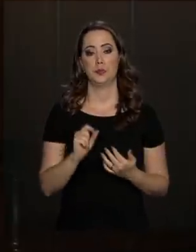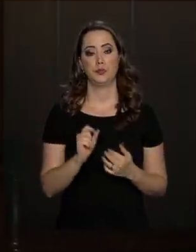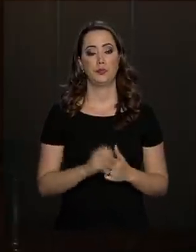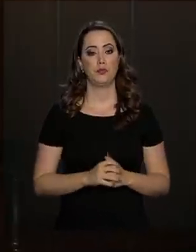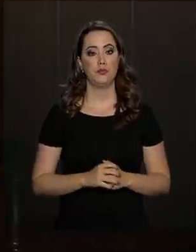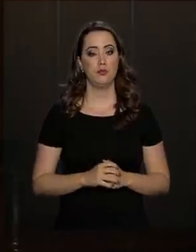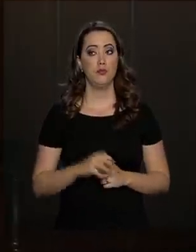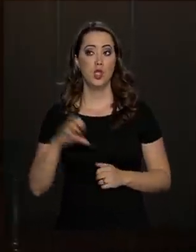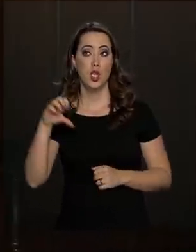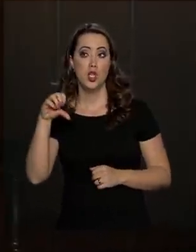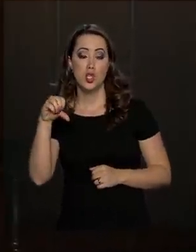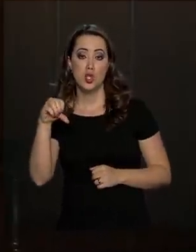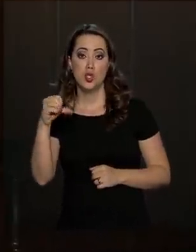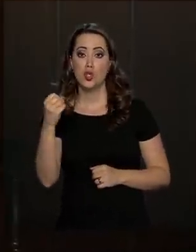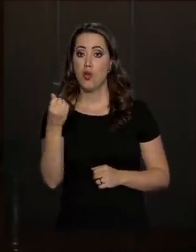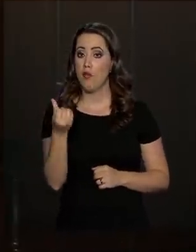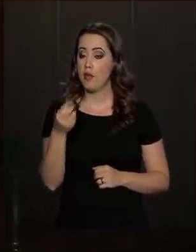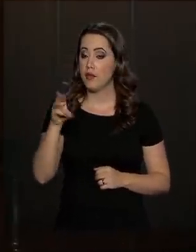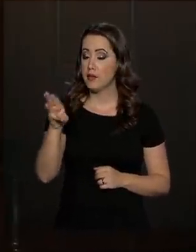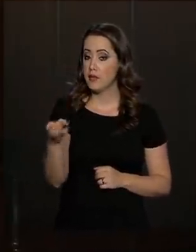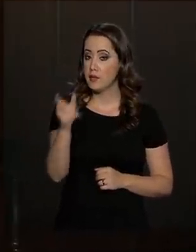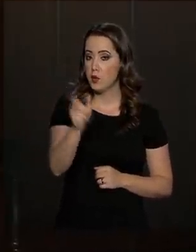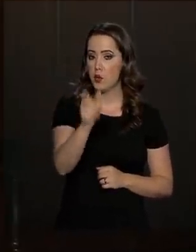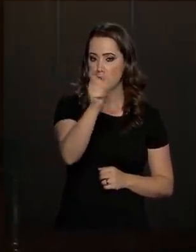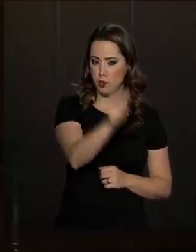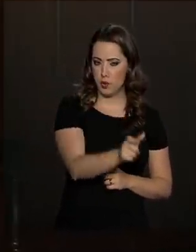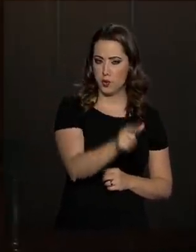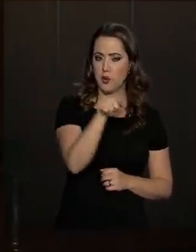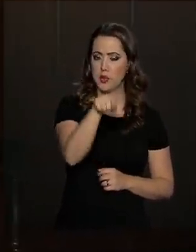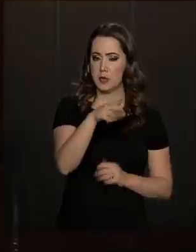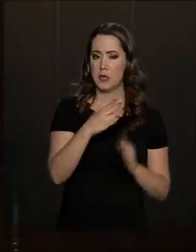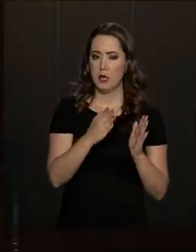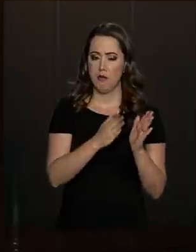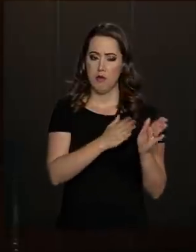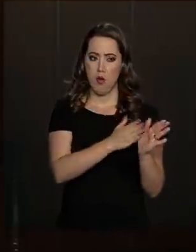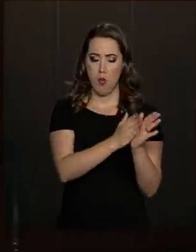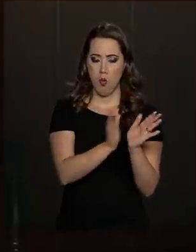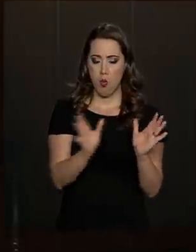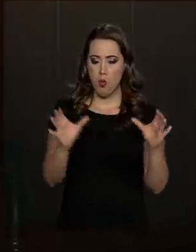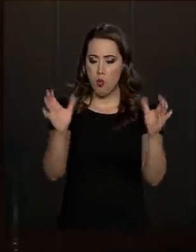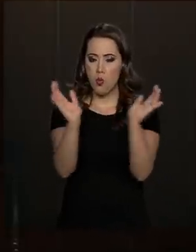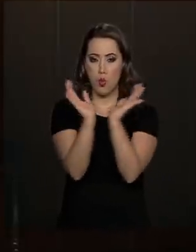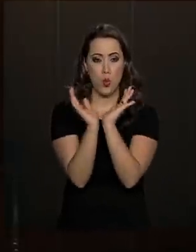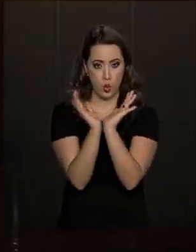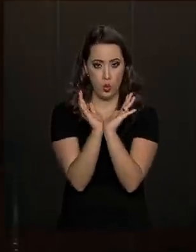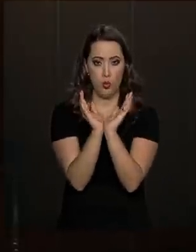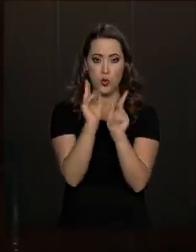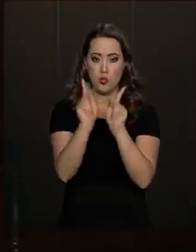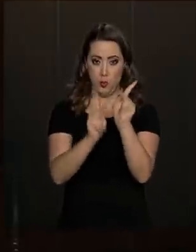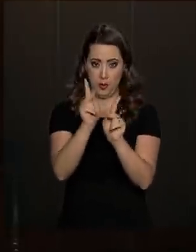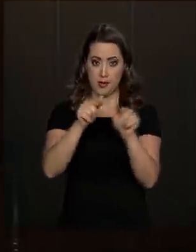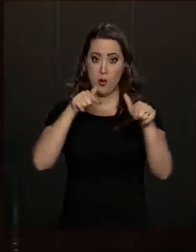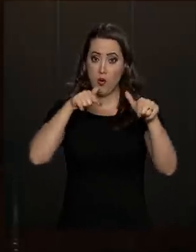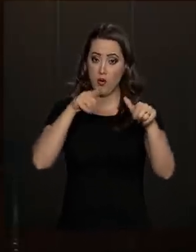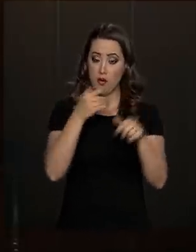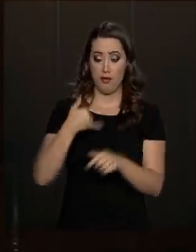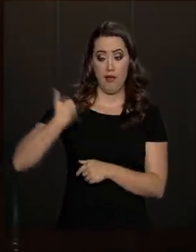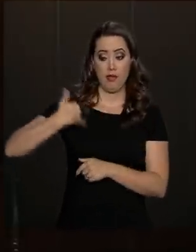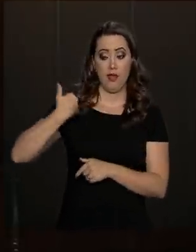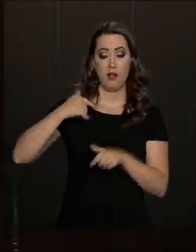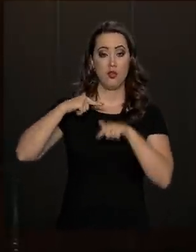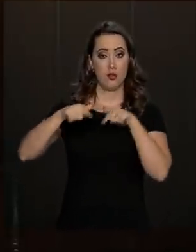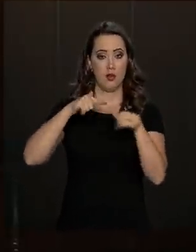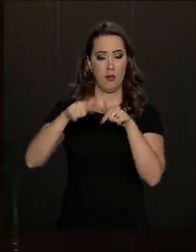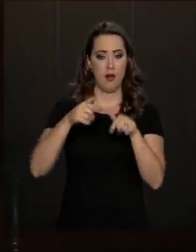De 96 milhões de brasileiros, que são a população economicamente ativa, são os brasileiros em idade de trabalhar, quase 100 milhões,